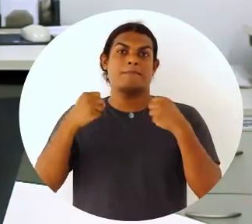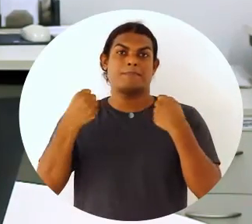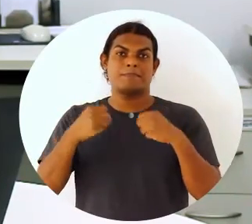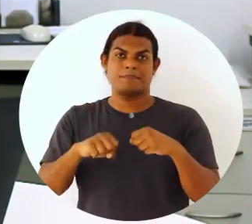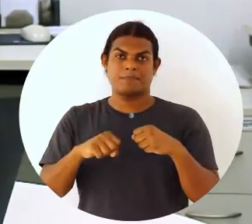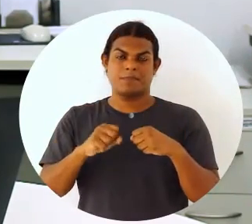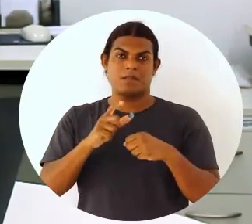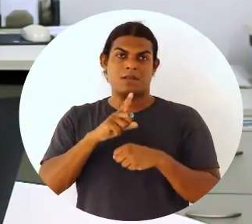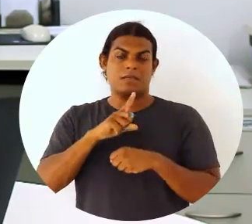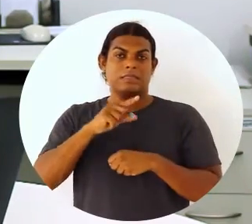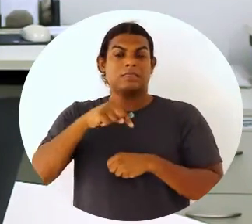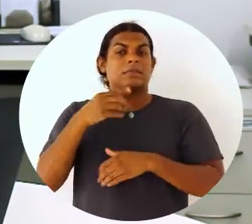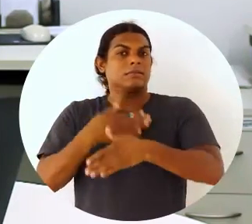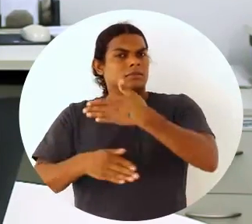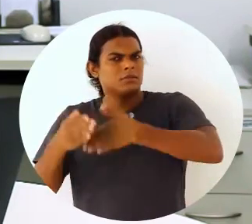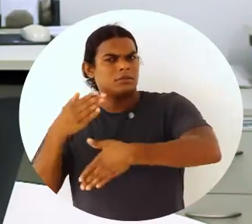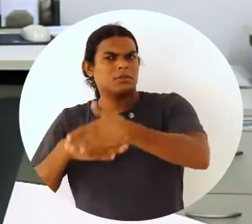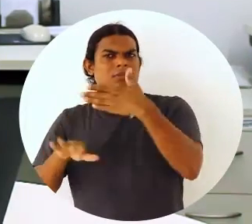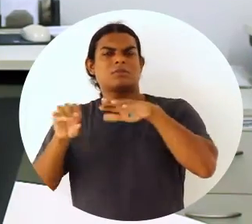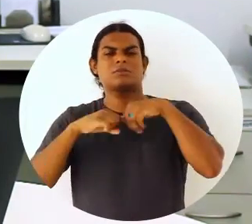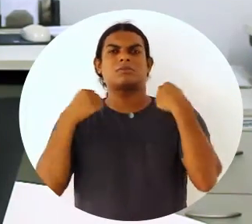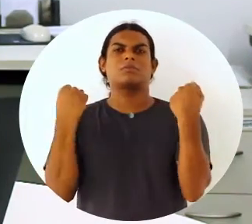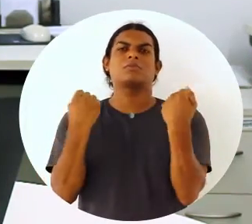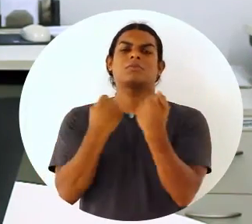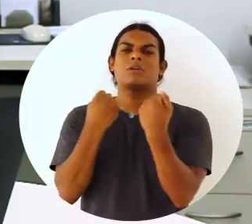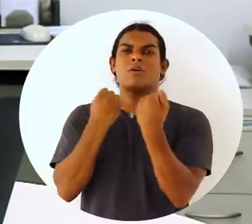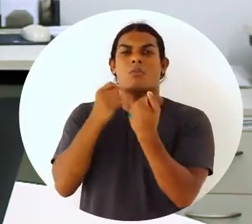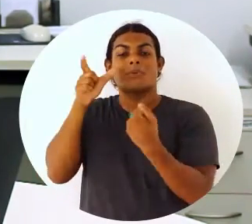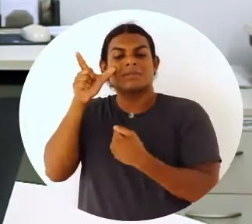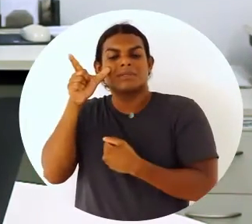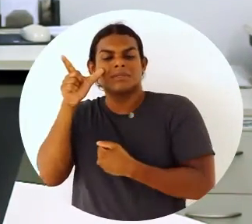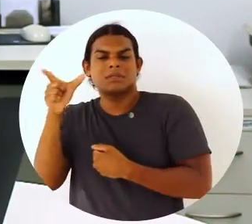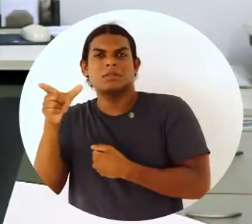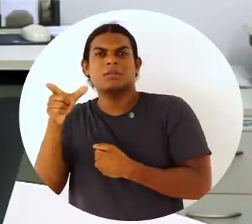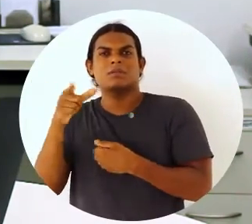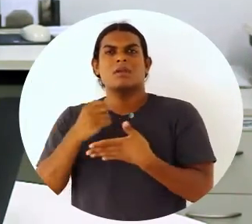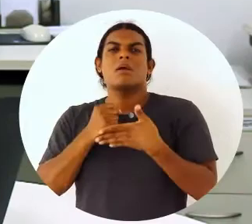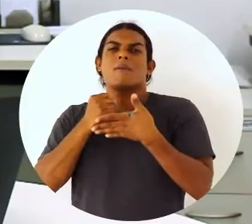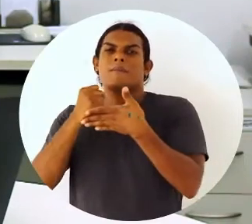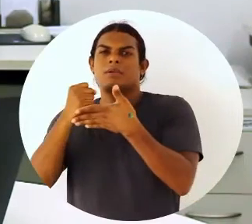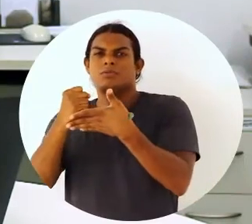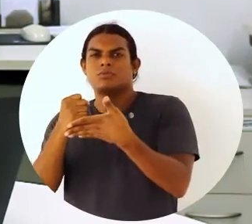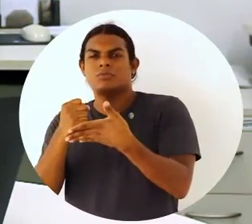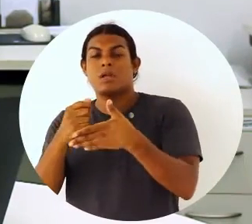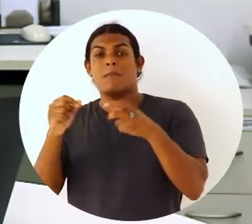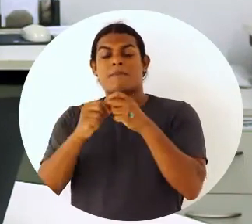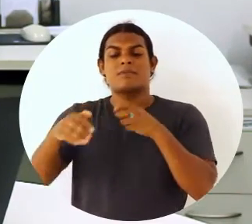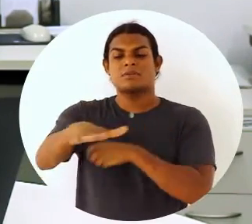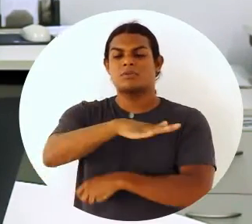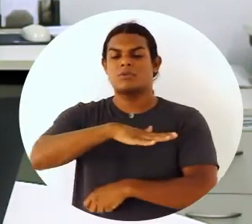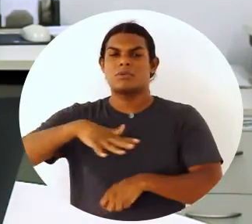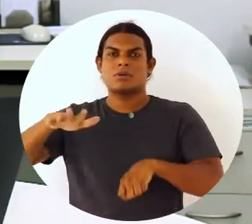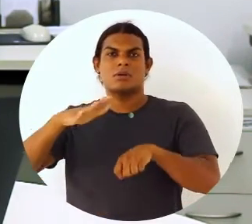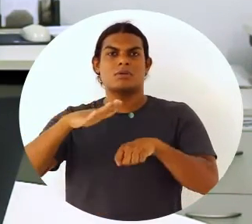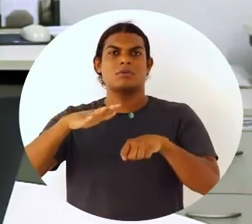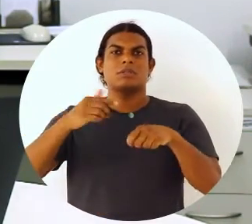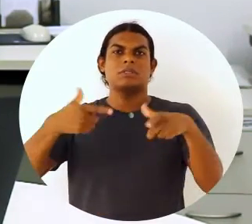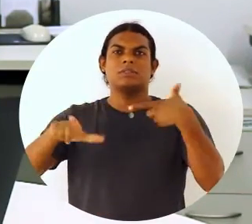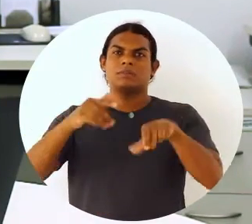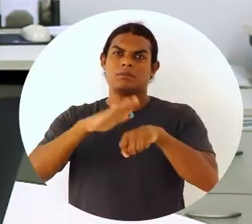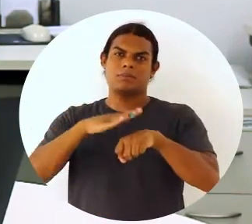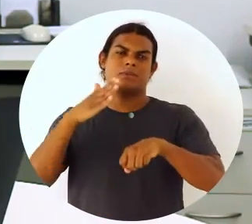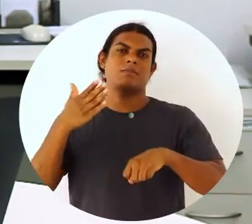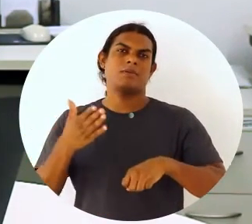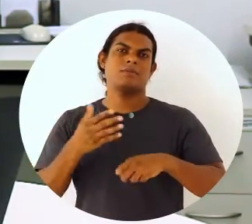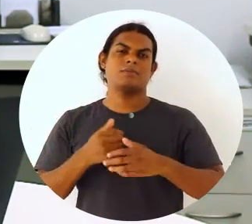ter essa interação social para que pudesse se motivar no ambiente de trabalho. Então o foco saiu do fator financeiro e entrou